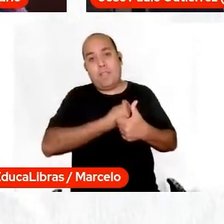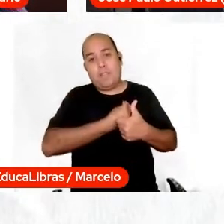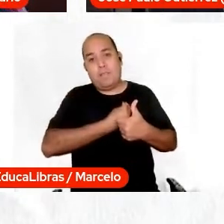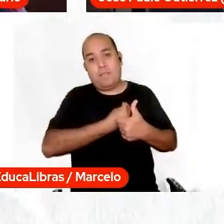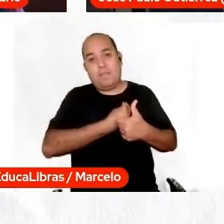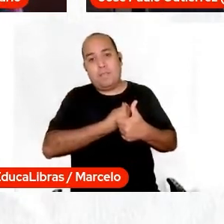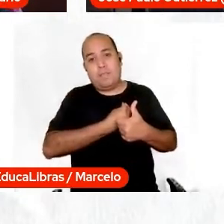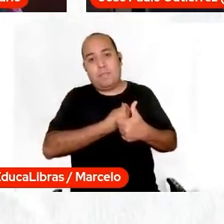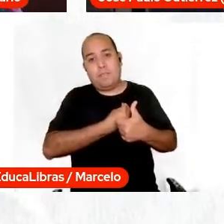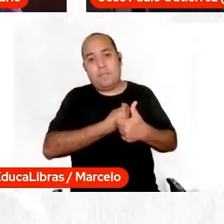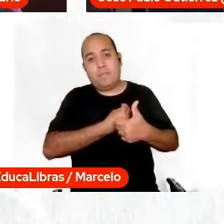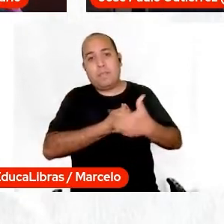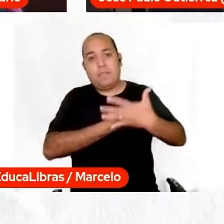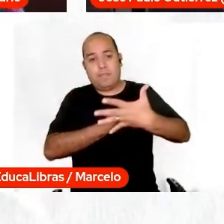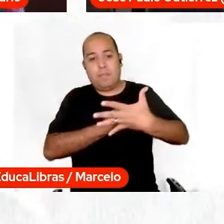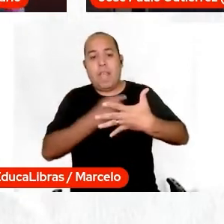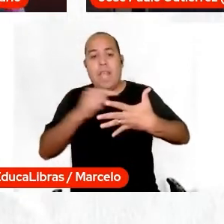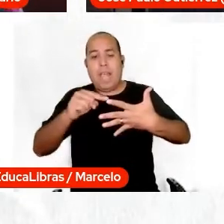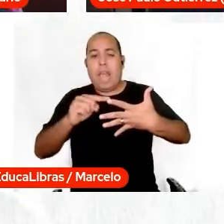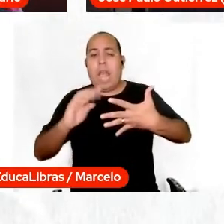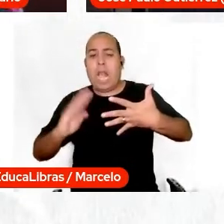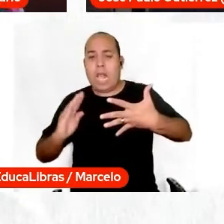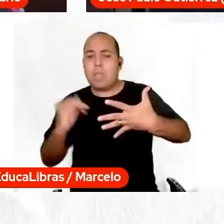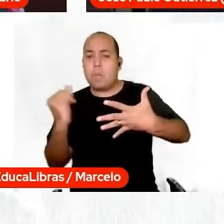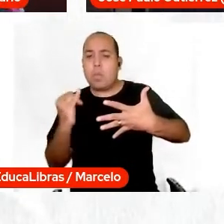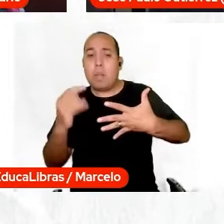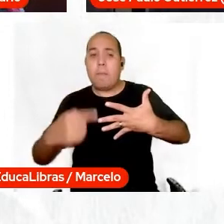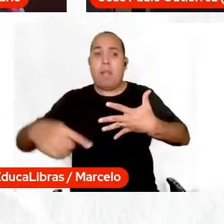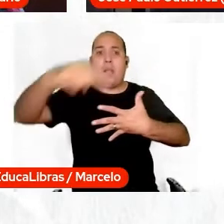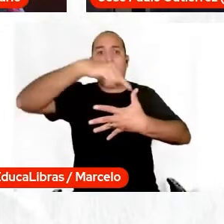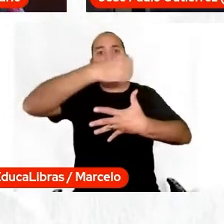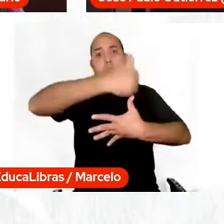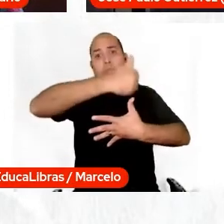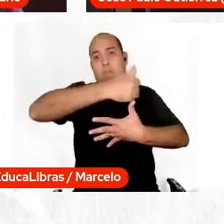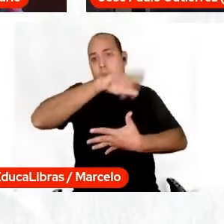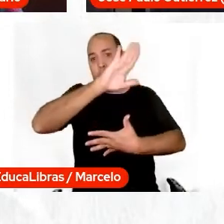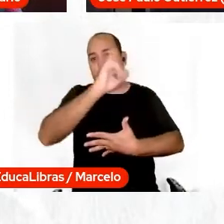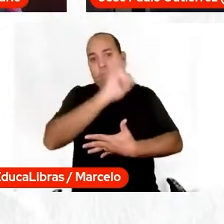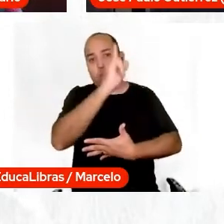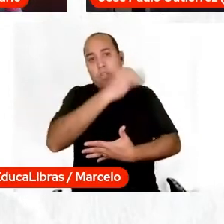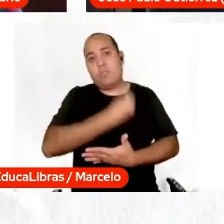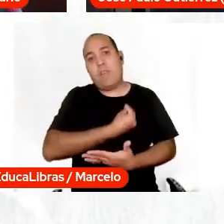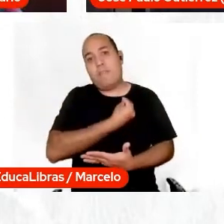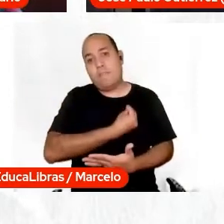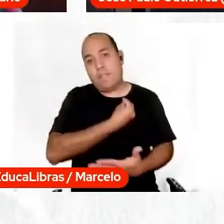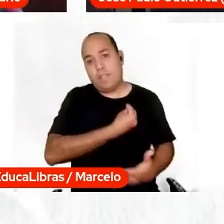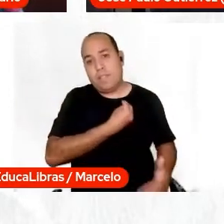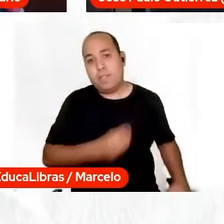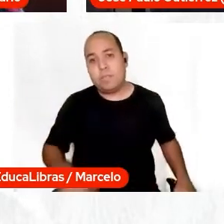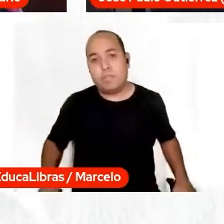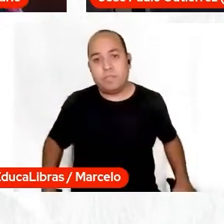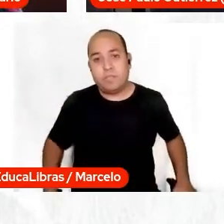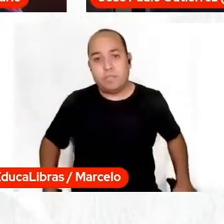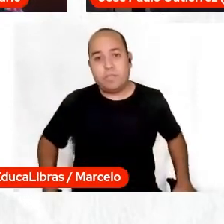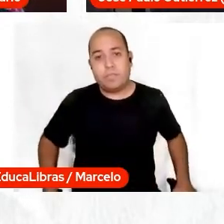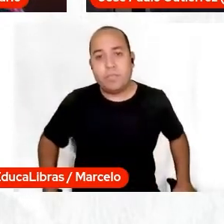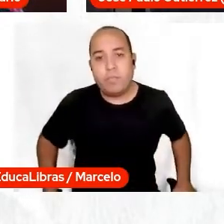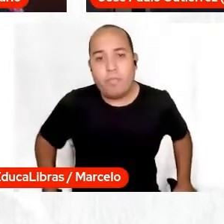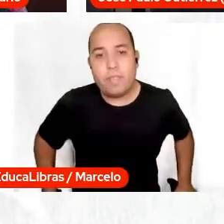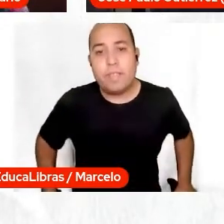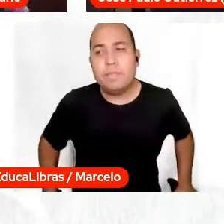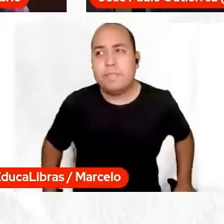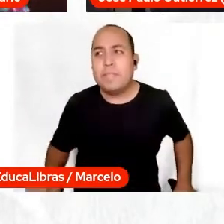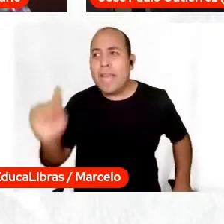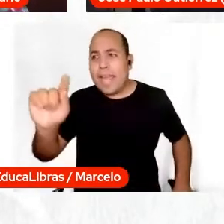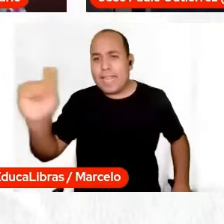acho que a coisa mais importante para todos é a vida, né? Eu acho que esses meninos têm mãe, têm família,